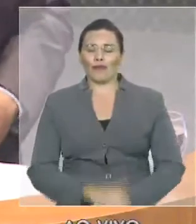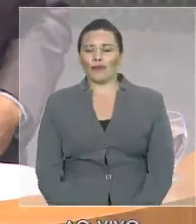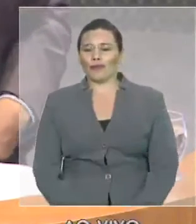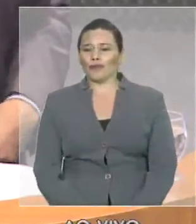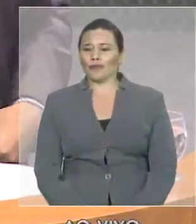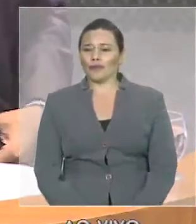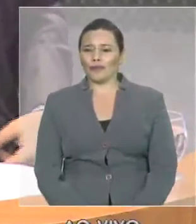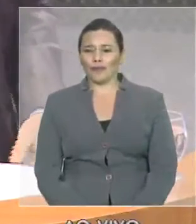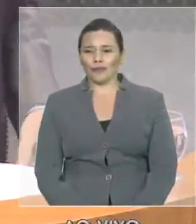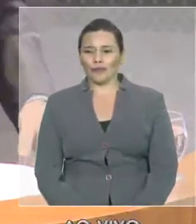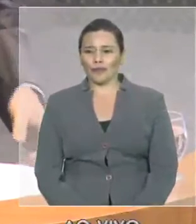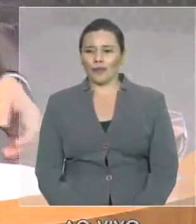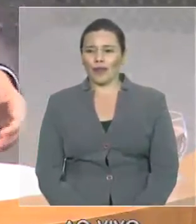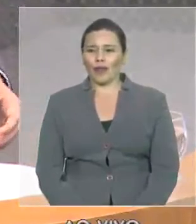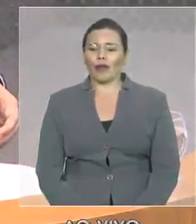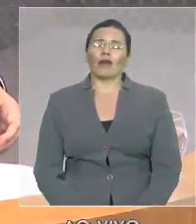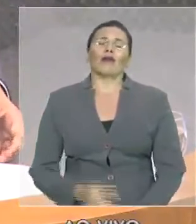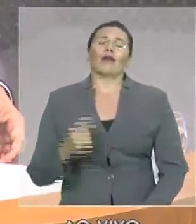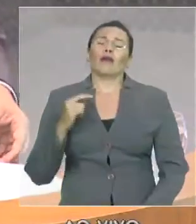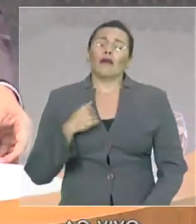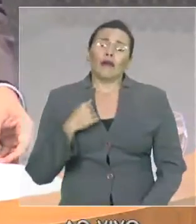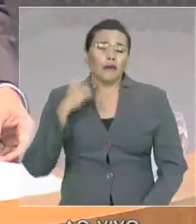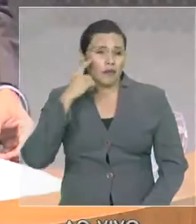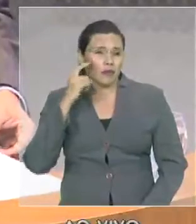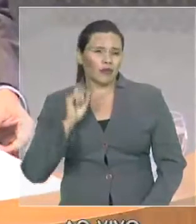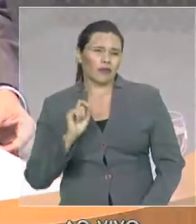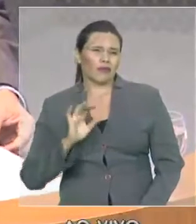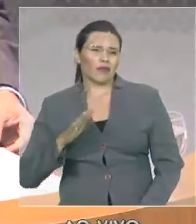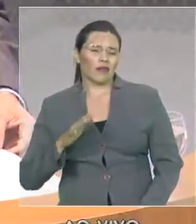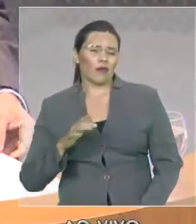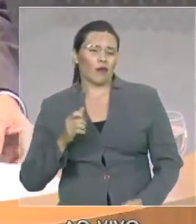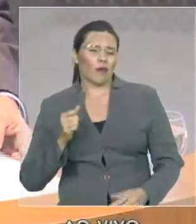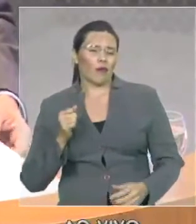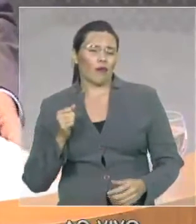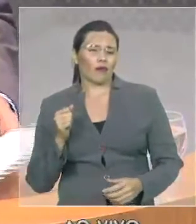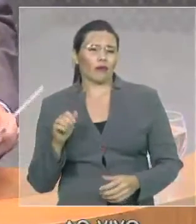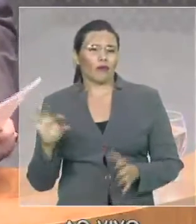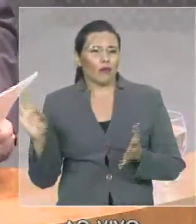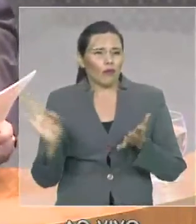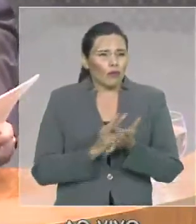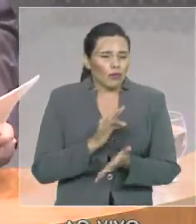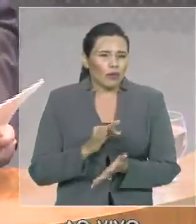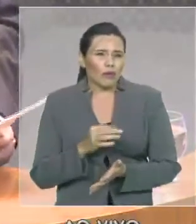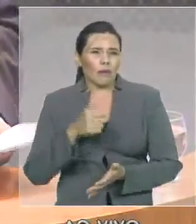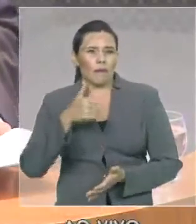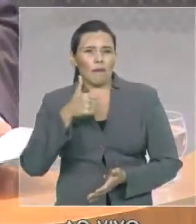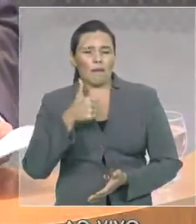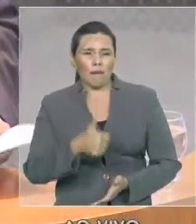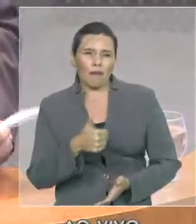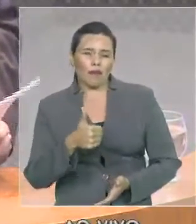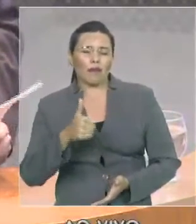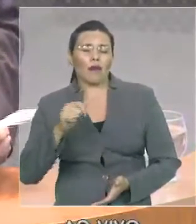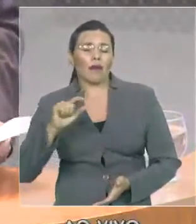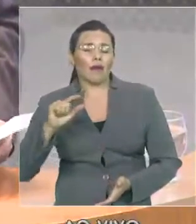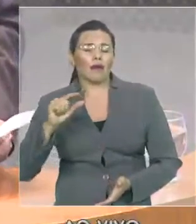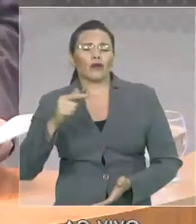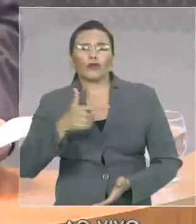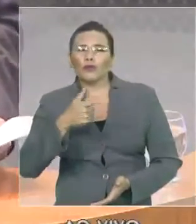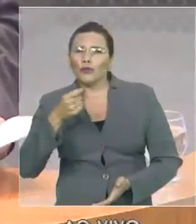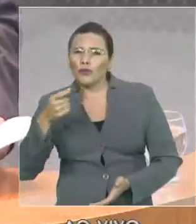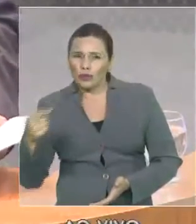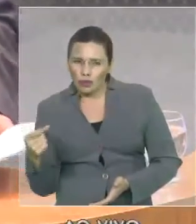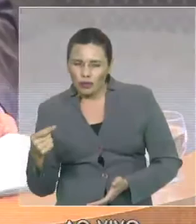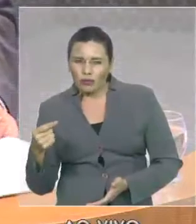a contratação de 1.200 servidores para o sistema penitenciário e a capacitação de 1